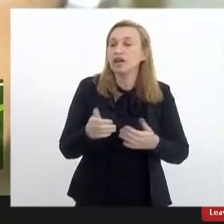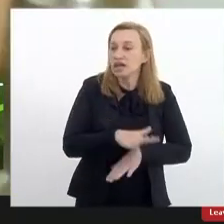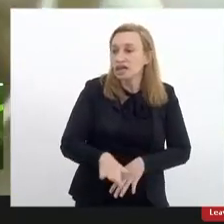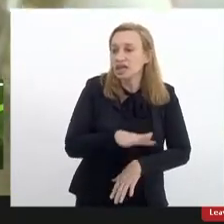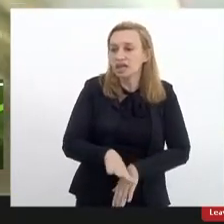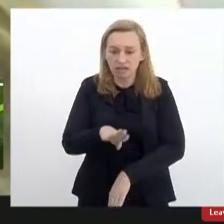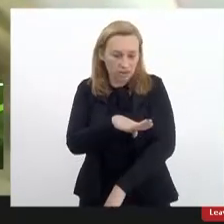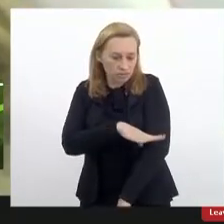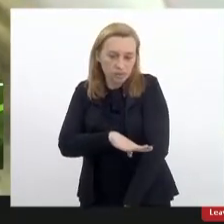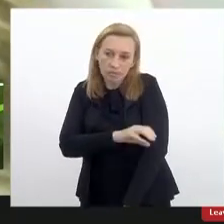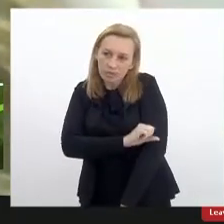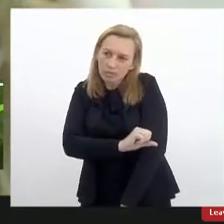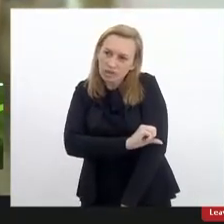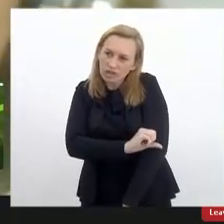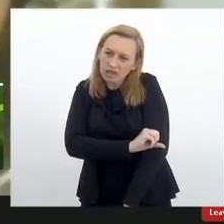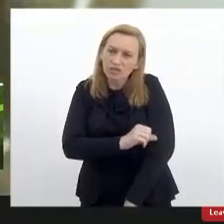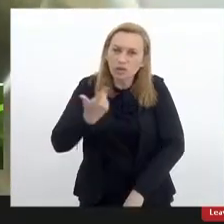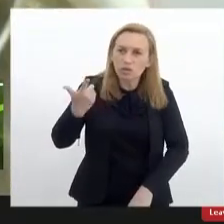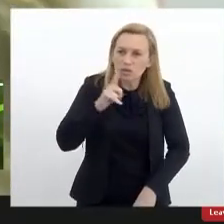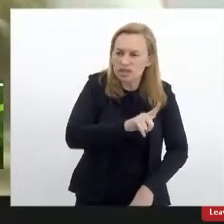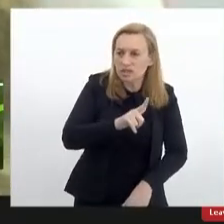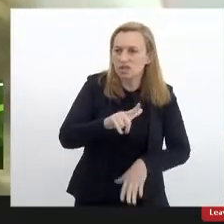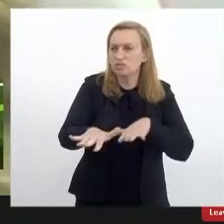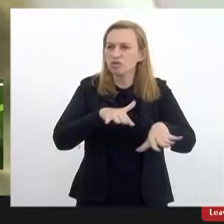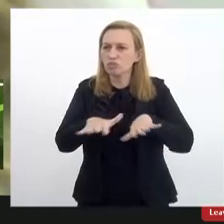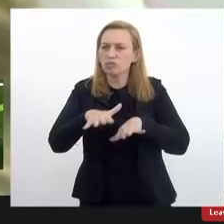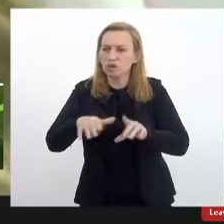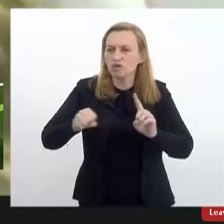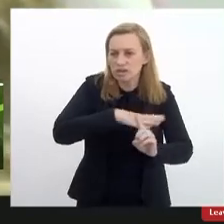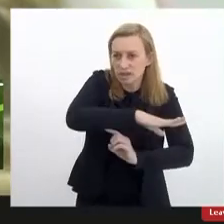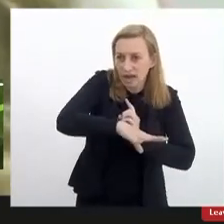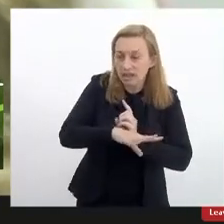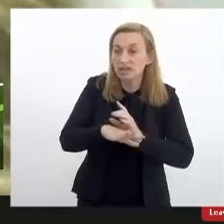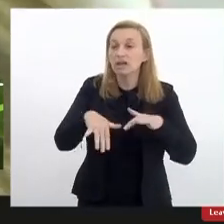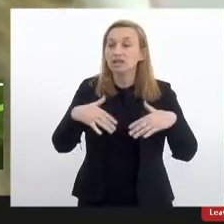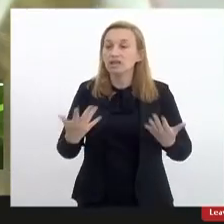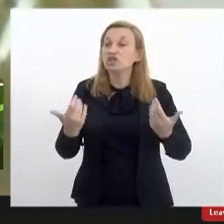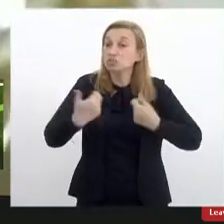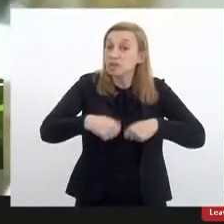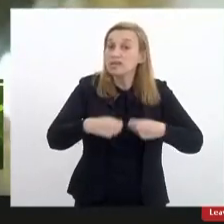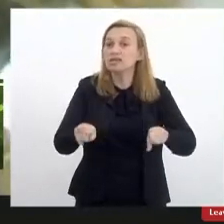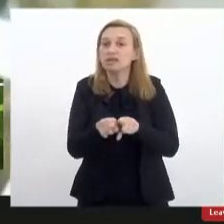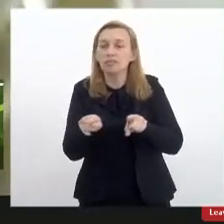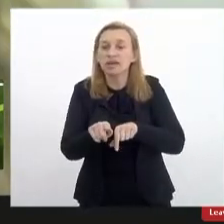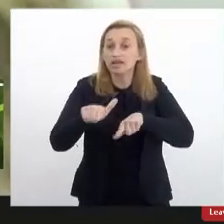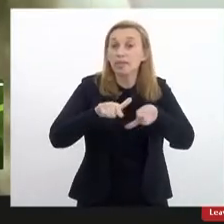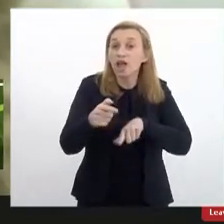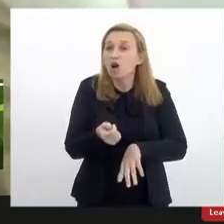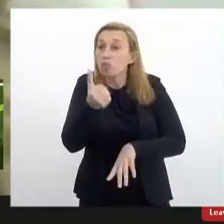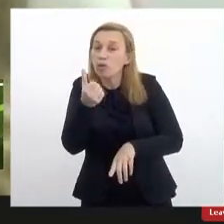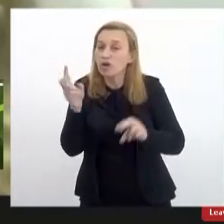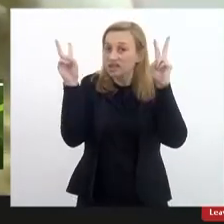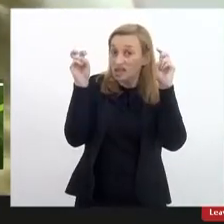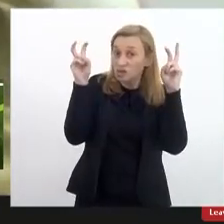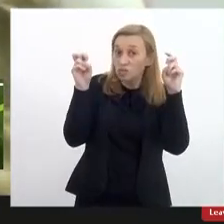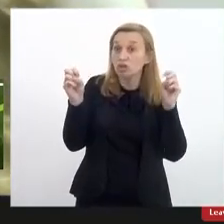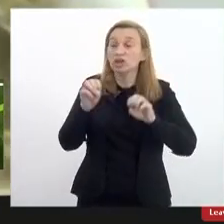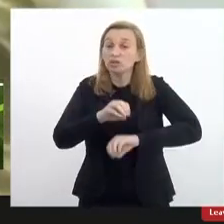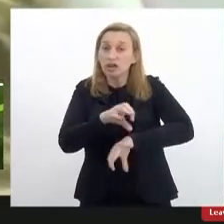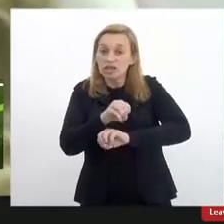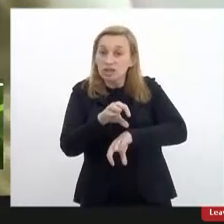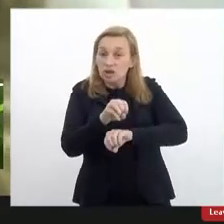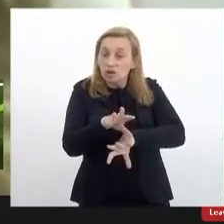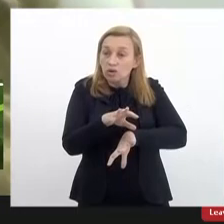pequenas e isso foi conquistado pelos movimentos sociais até a gente precisa também trabalhar um pouco essa questão da educação